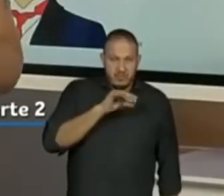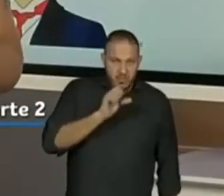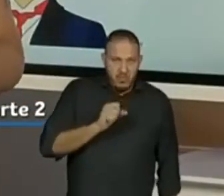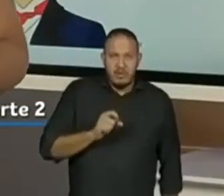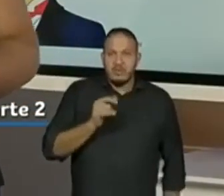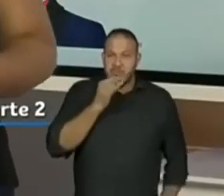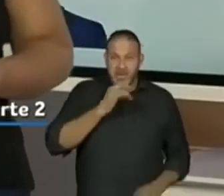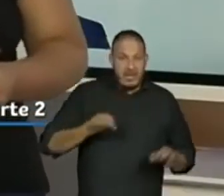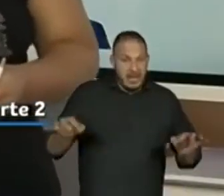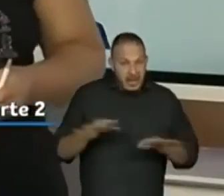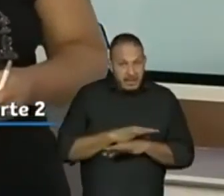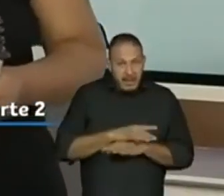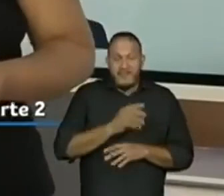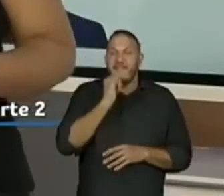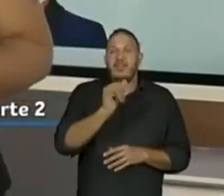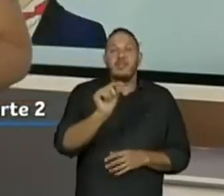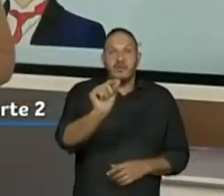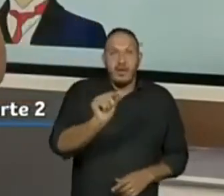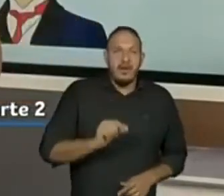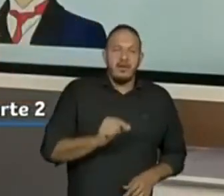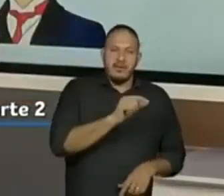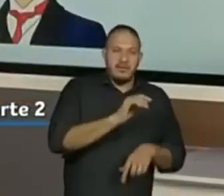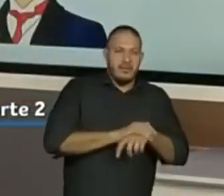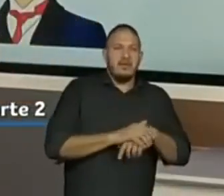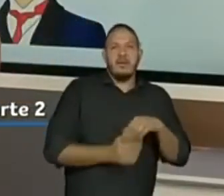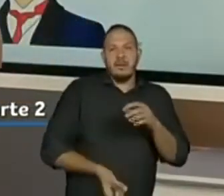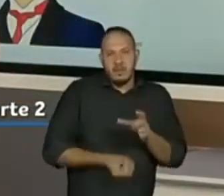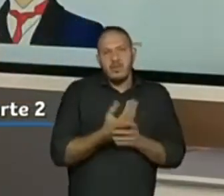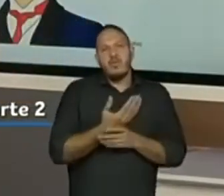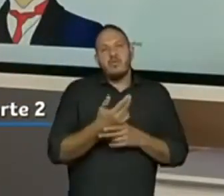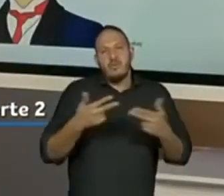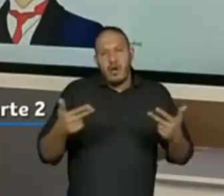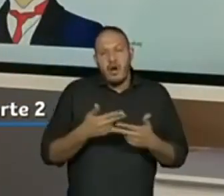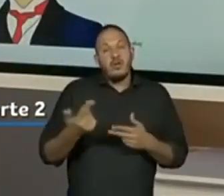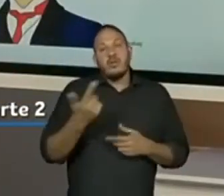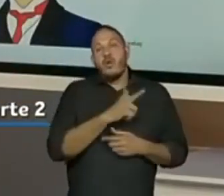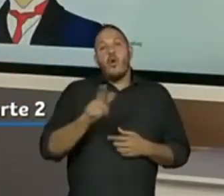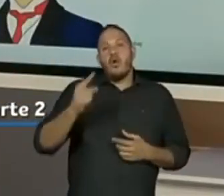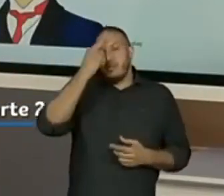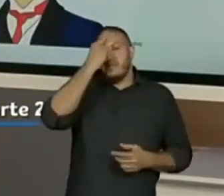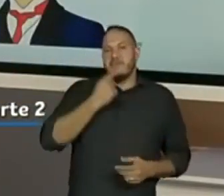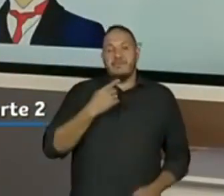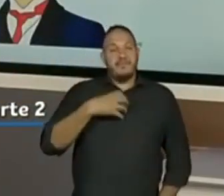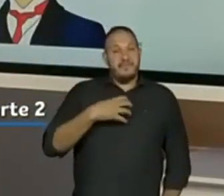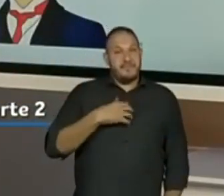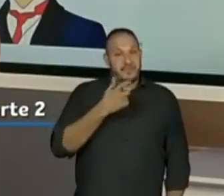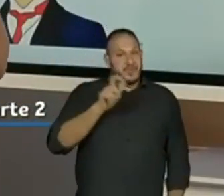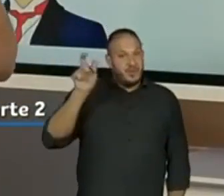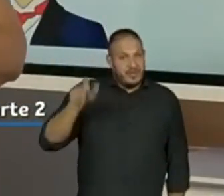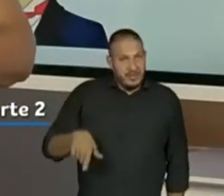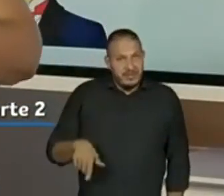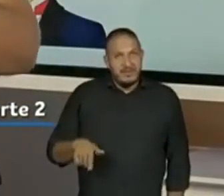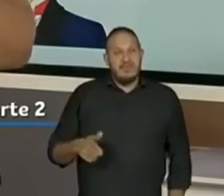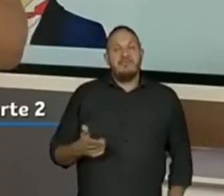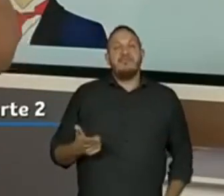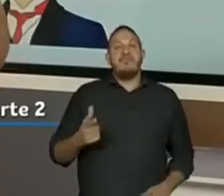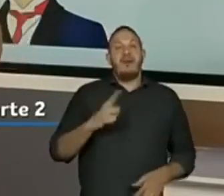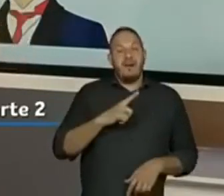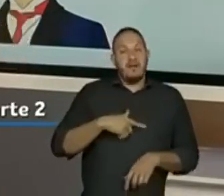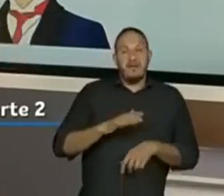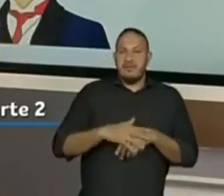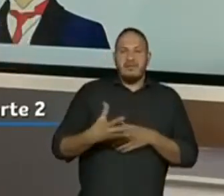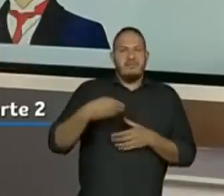finaliza dizendo que ele criou autores com outras personalidades que tinham